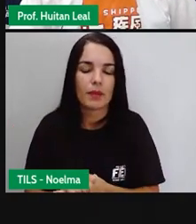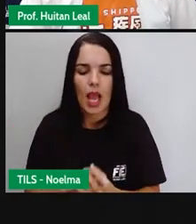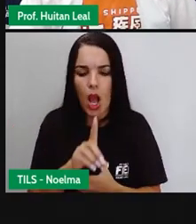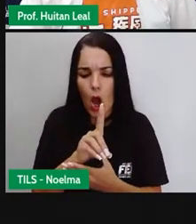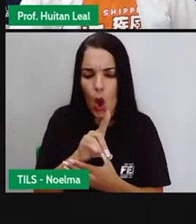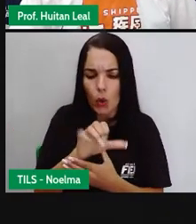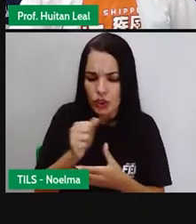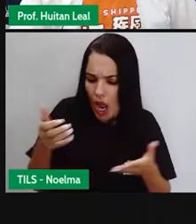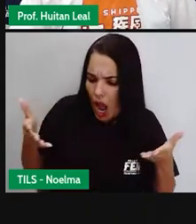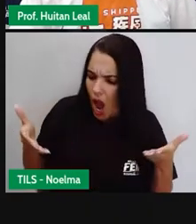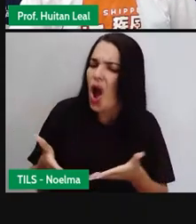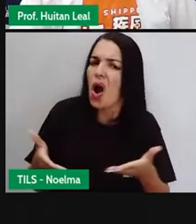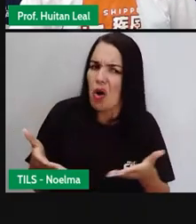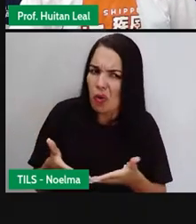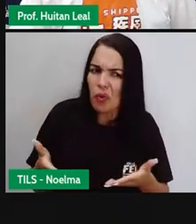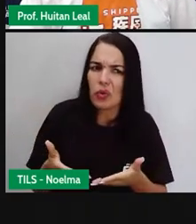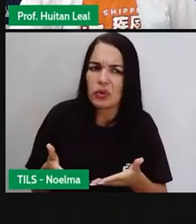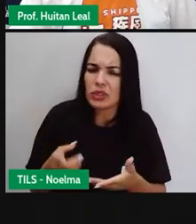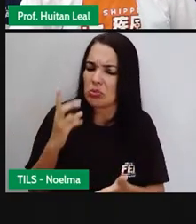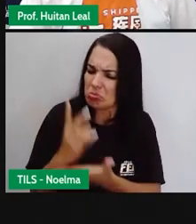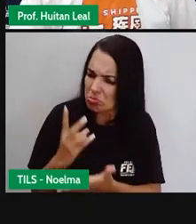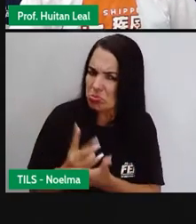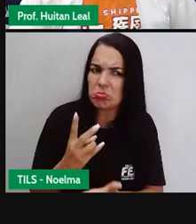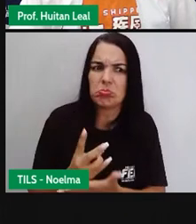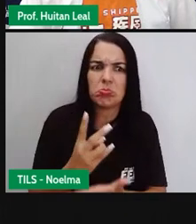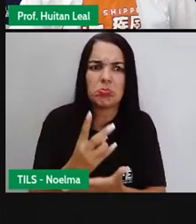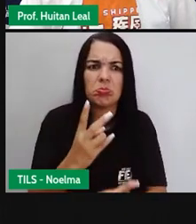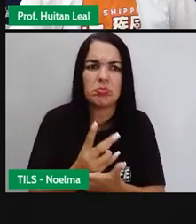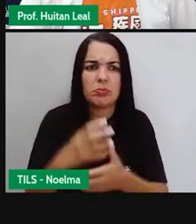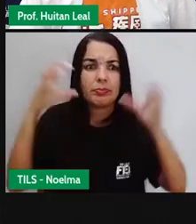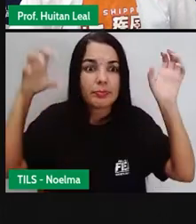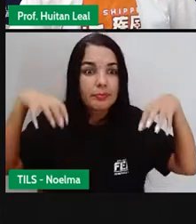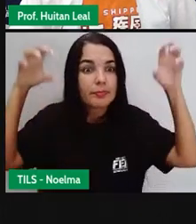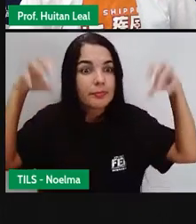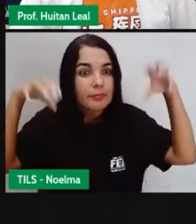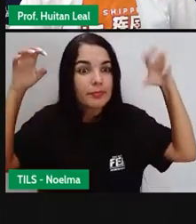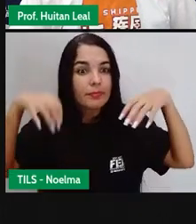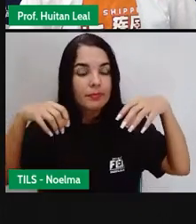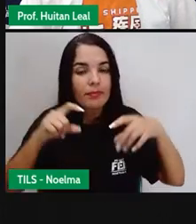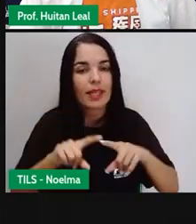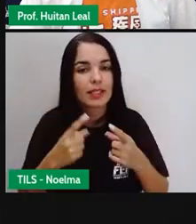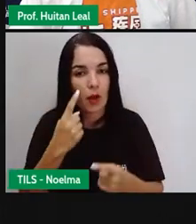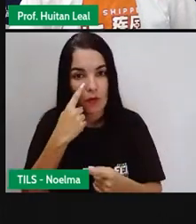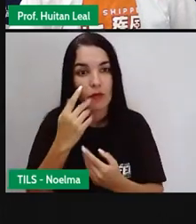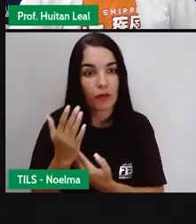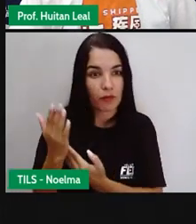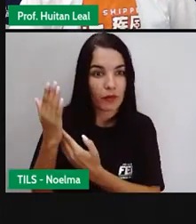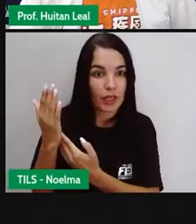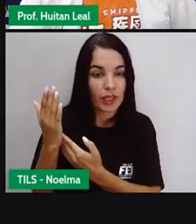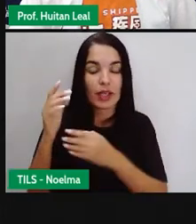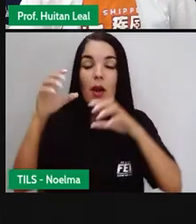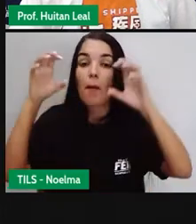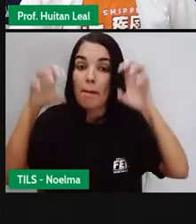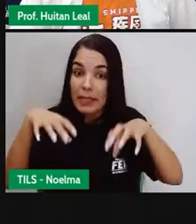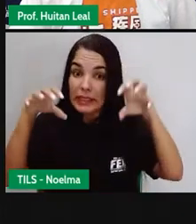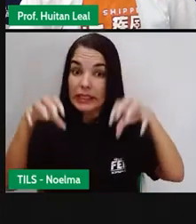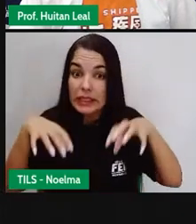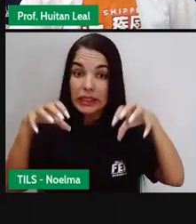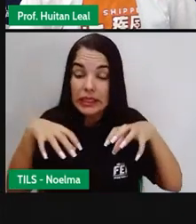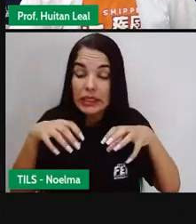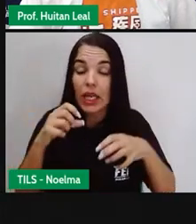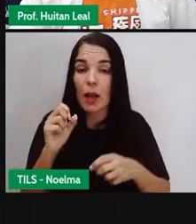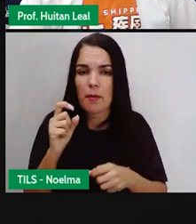persistiu chuvoso. Já se apresenta um verbo. O verbo persistir. Então,